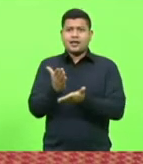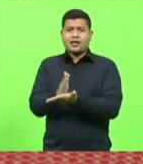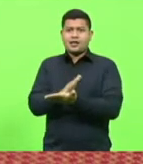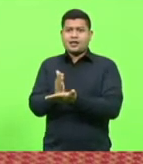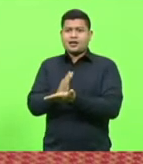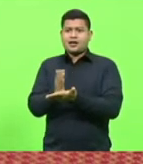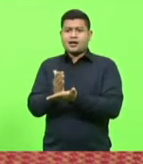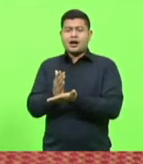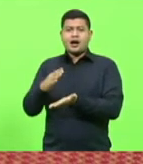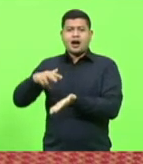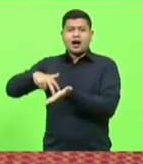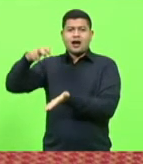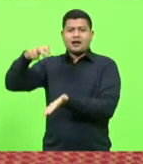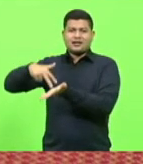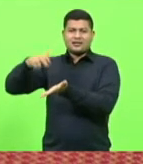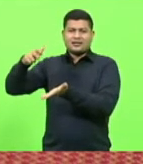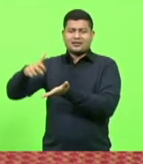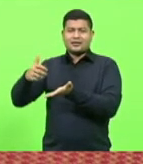no perímetro urbano.